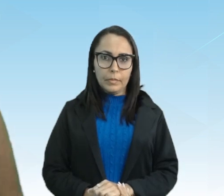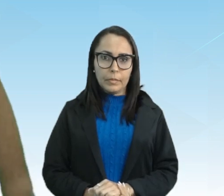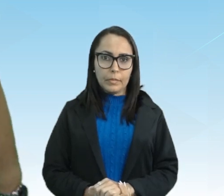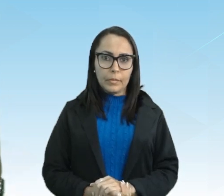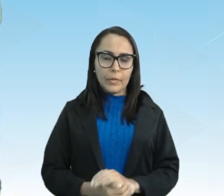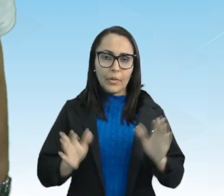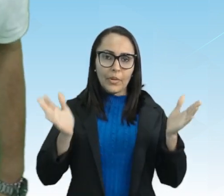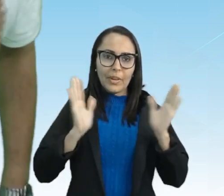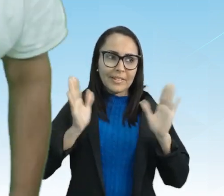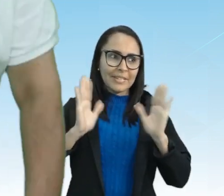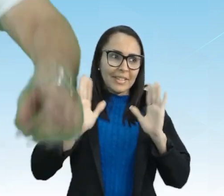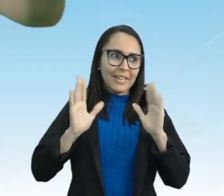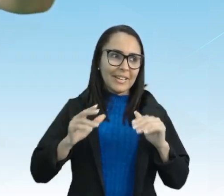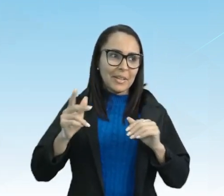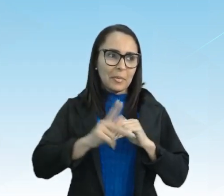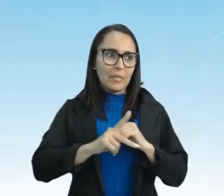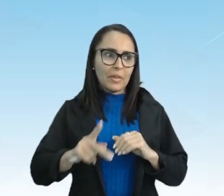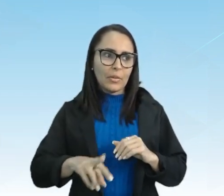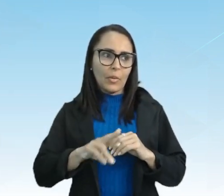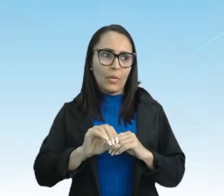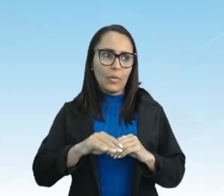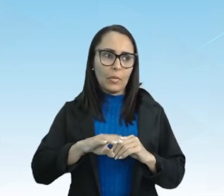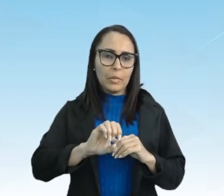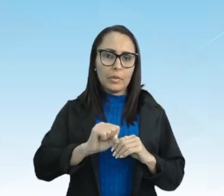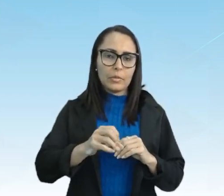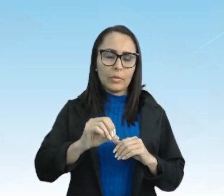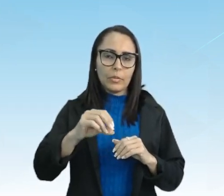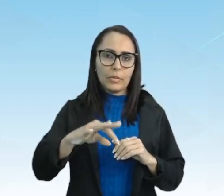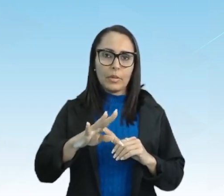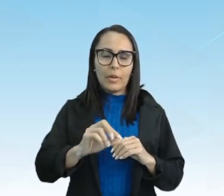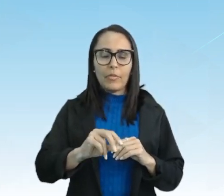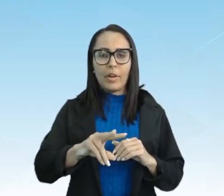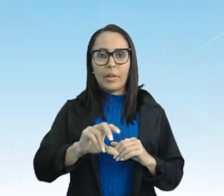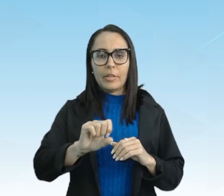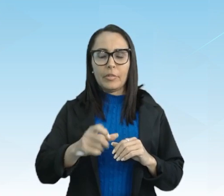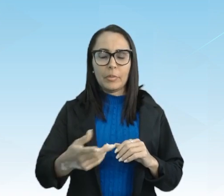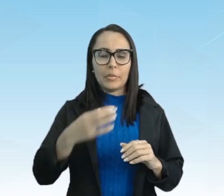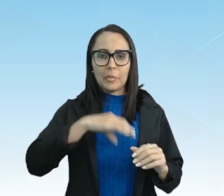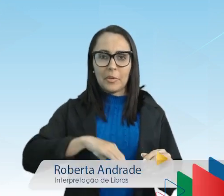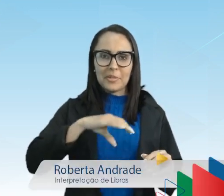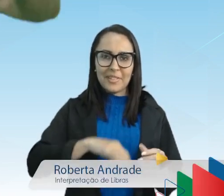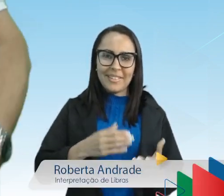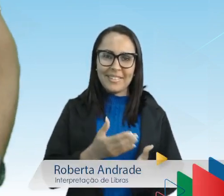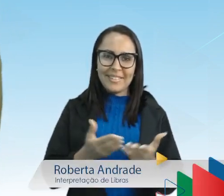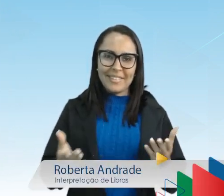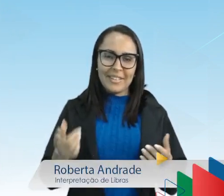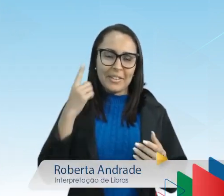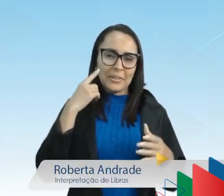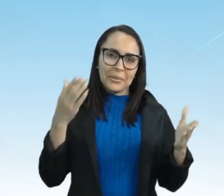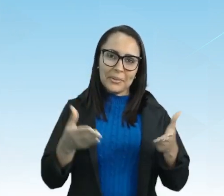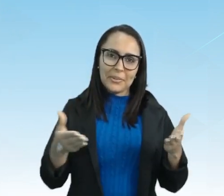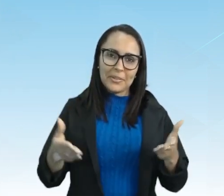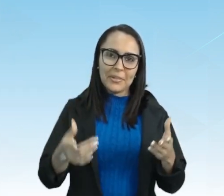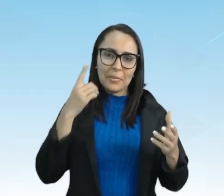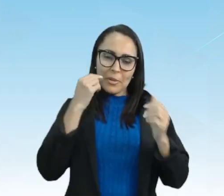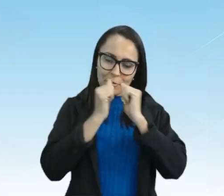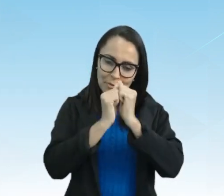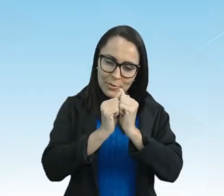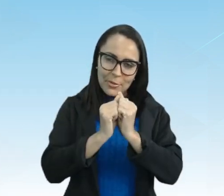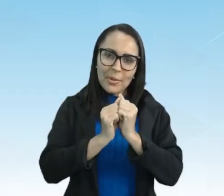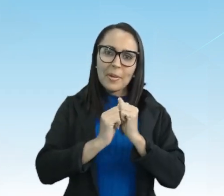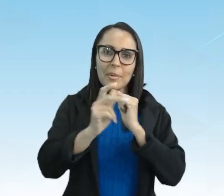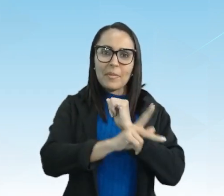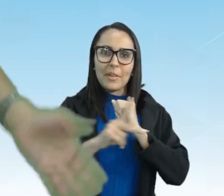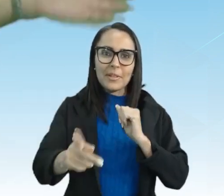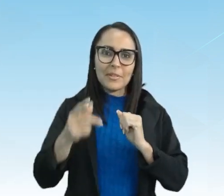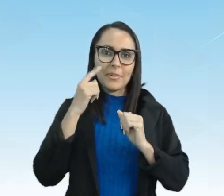Olá estudantes, eu sou o professor Robson Selmo Tavares, professor de língua portuguesa e hoje juntamente com a